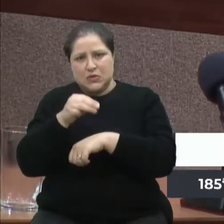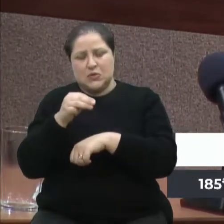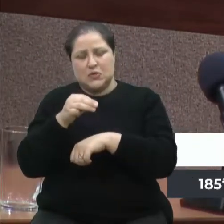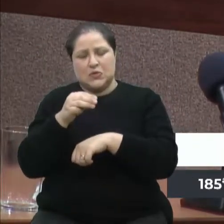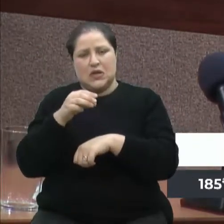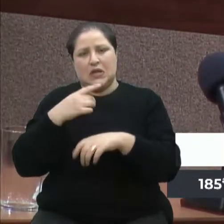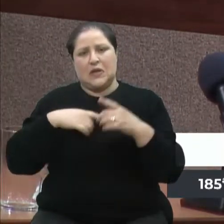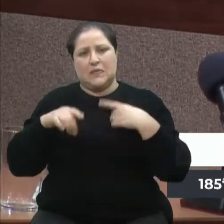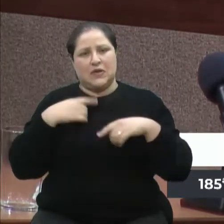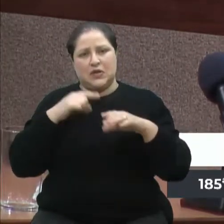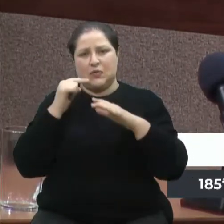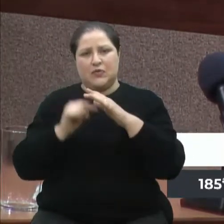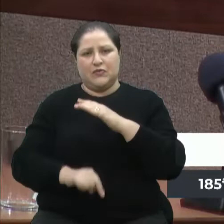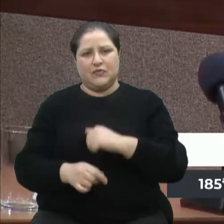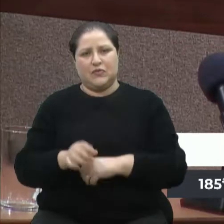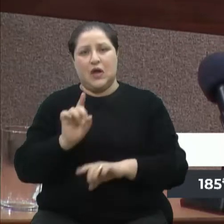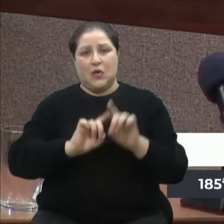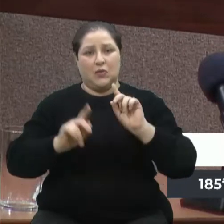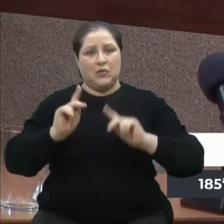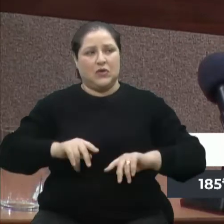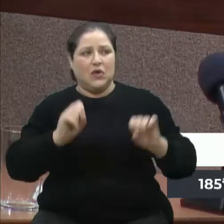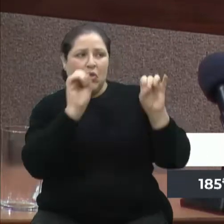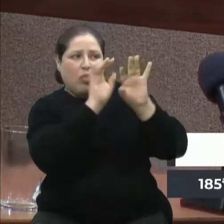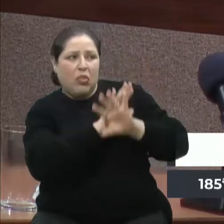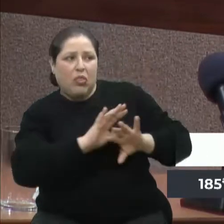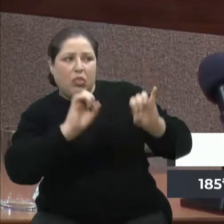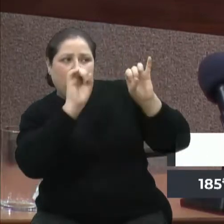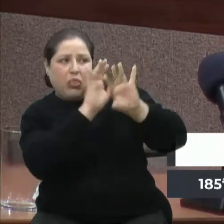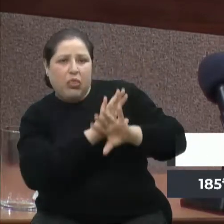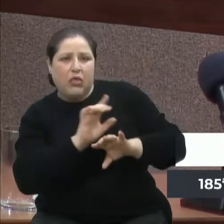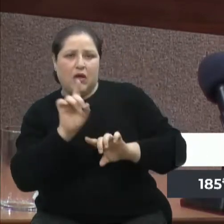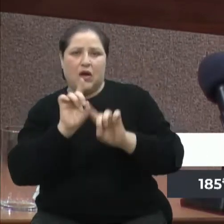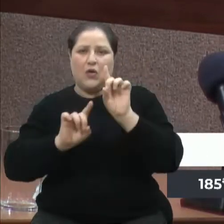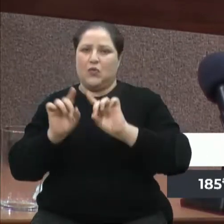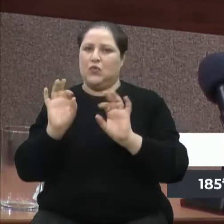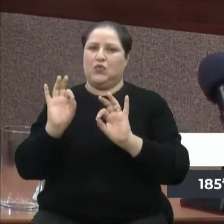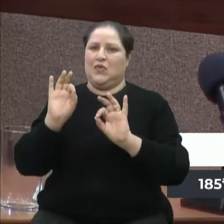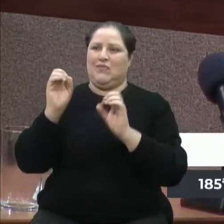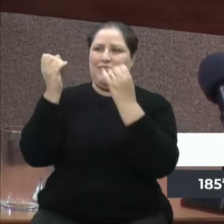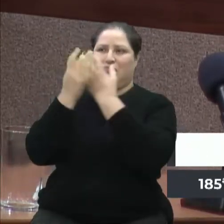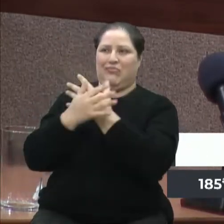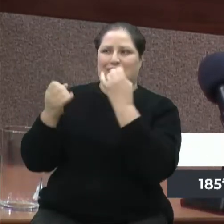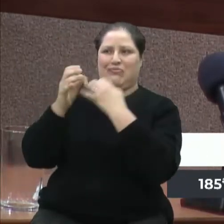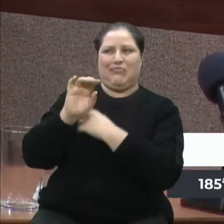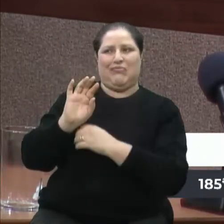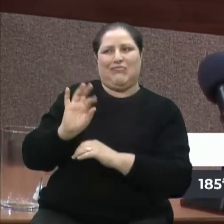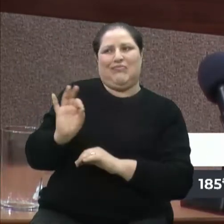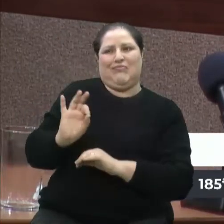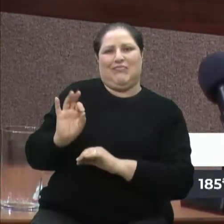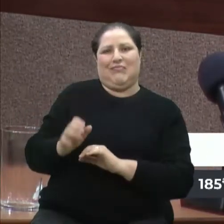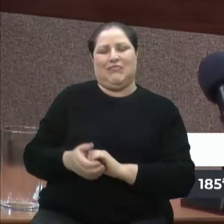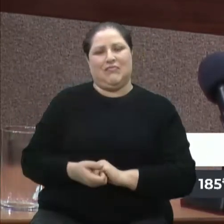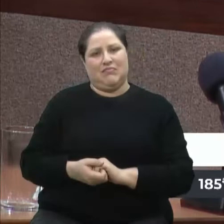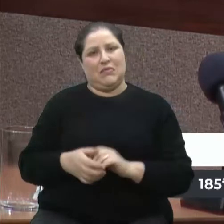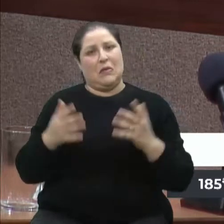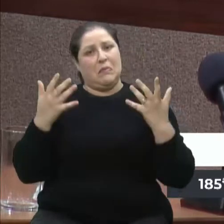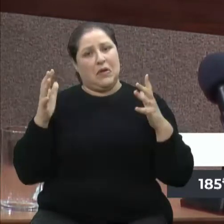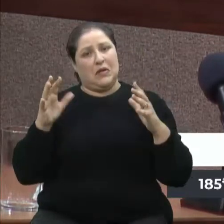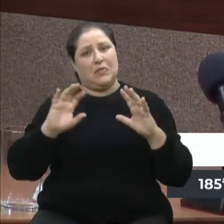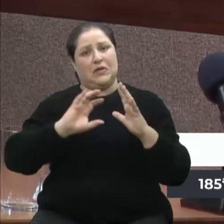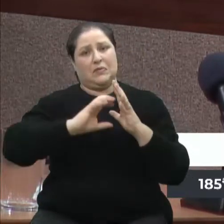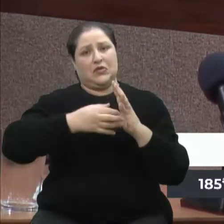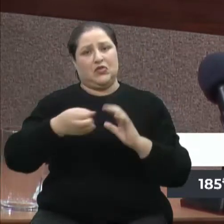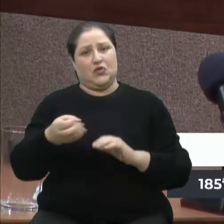outros não, fica a critério do governador aí. Mas eu queria dizer, vereador Escalco, parabenizar o Partido Novo. E no vídeo de ontem,